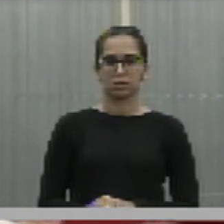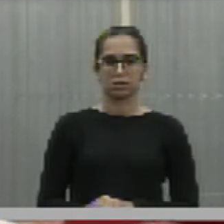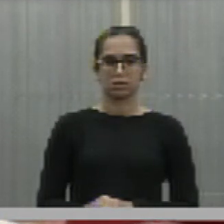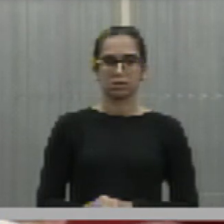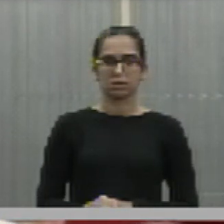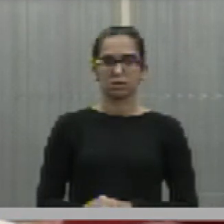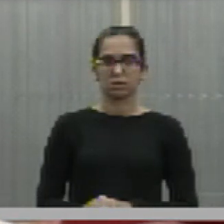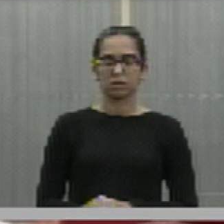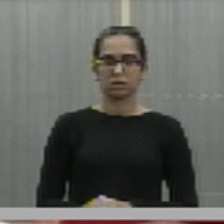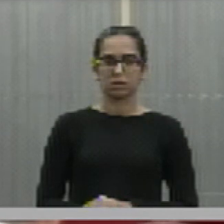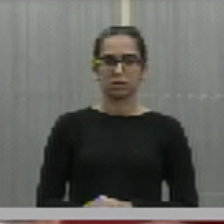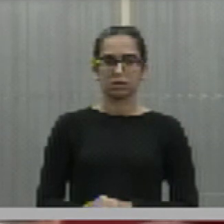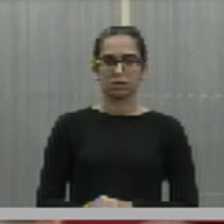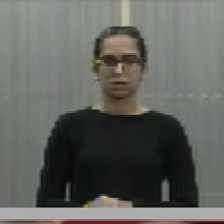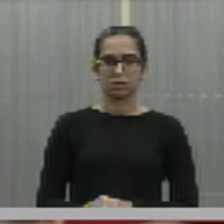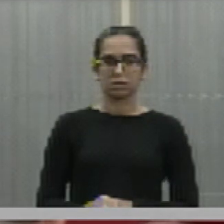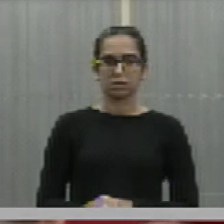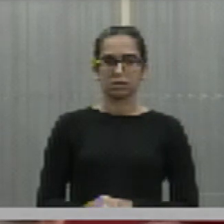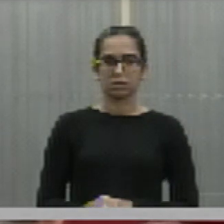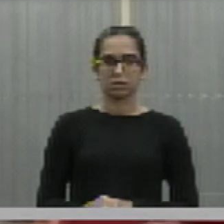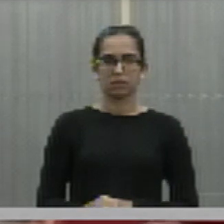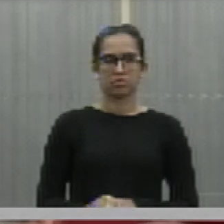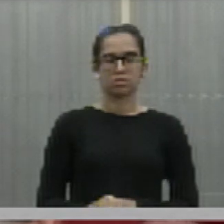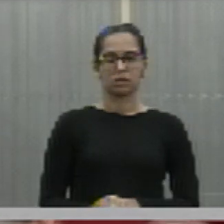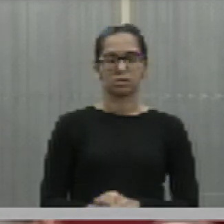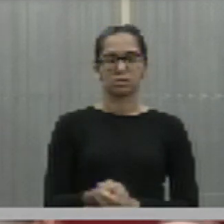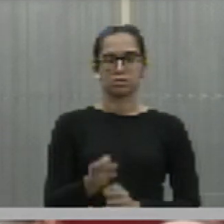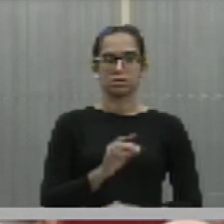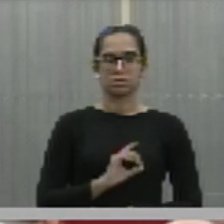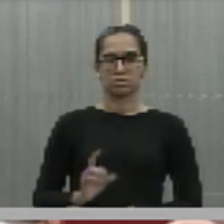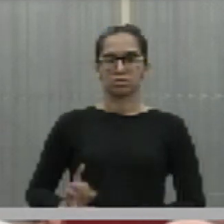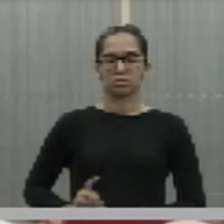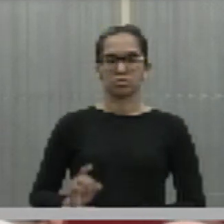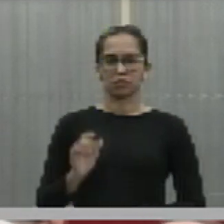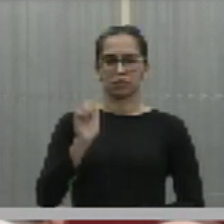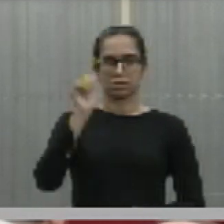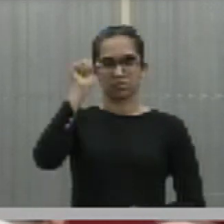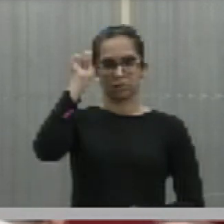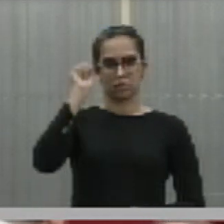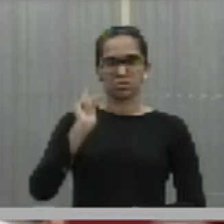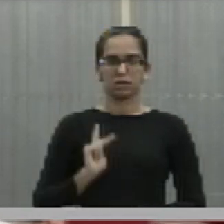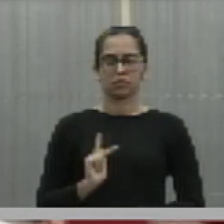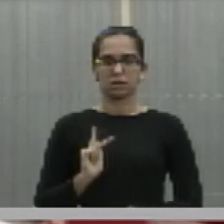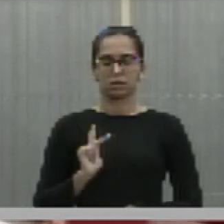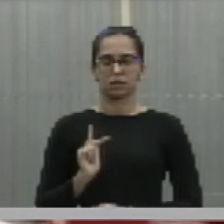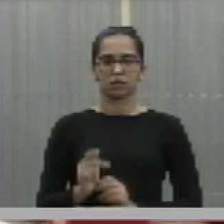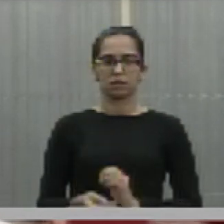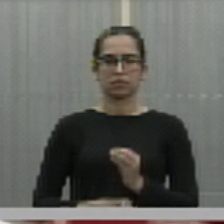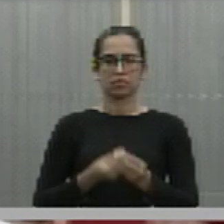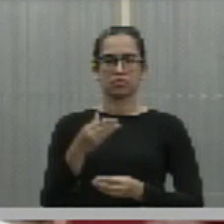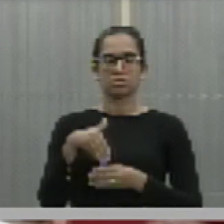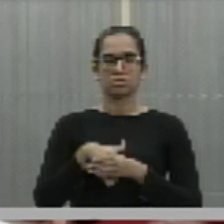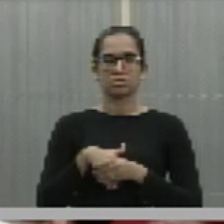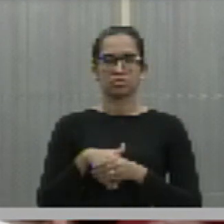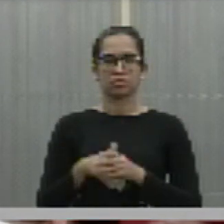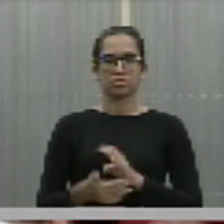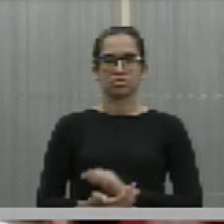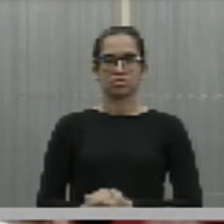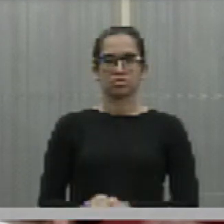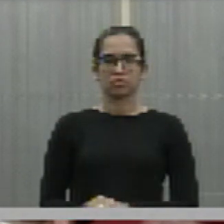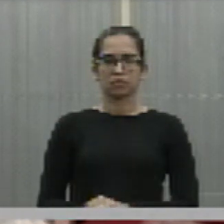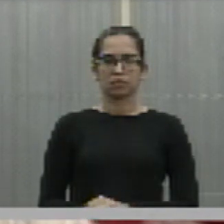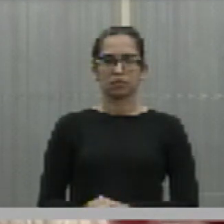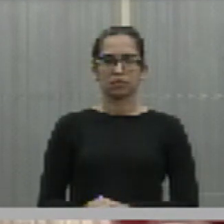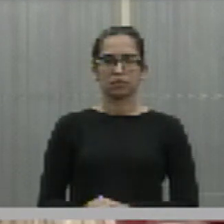a votação? É daquele da polícia. Deputada Ana Paula, como vota? o outro, da López. Isso aí é da Civil, né?